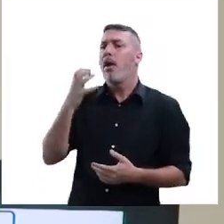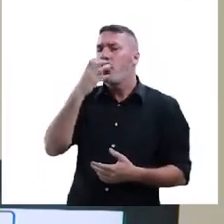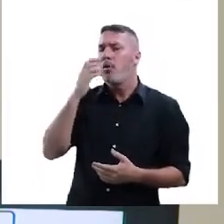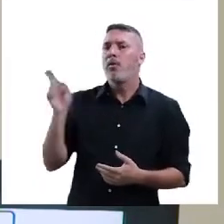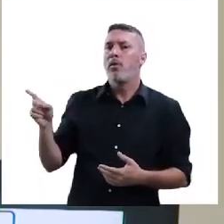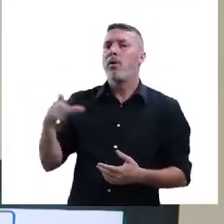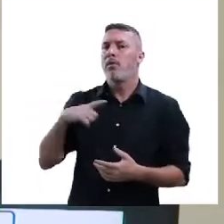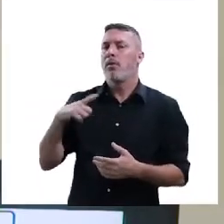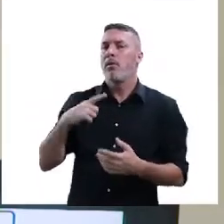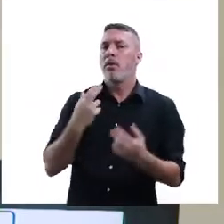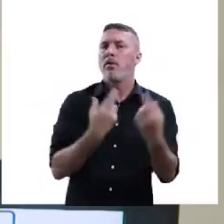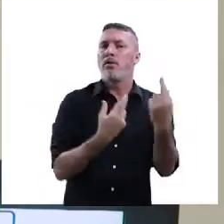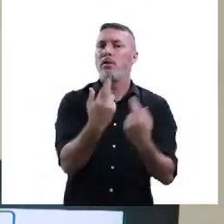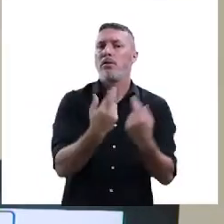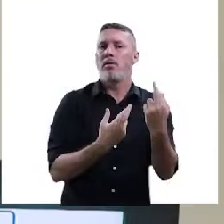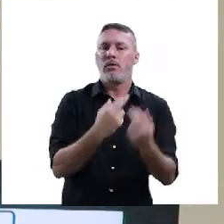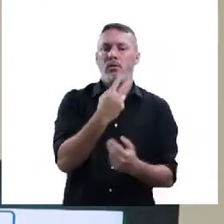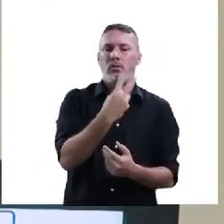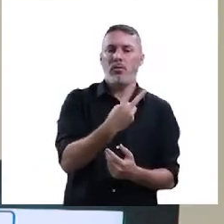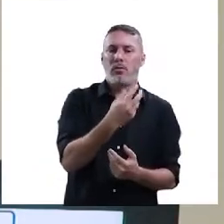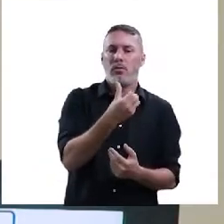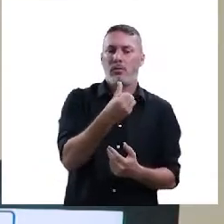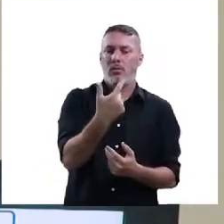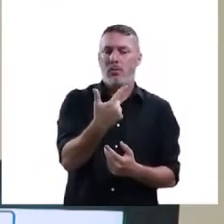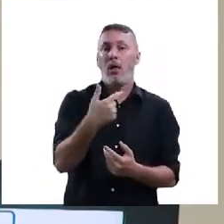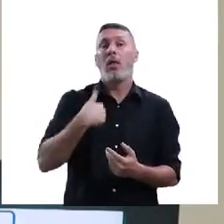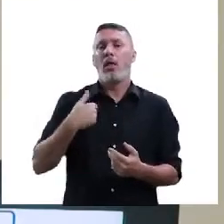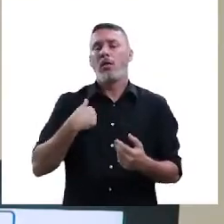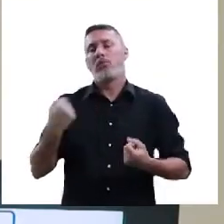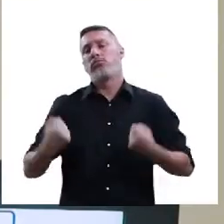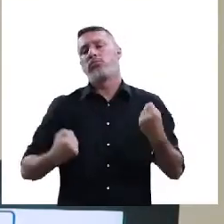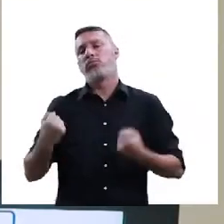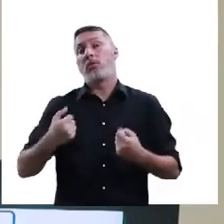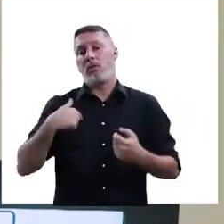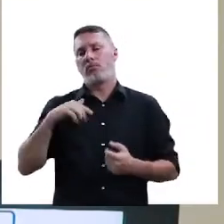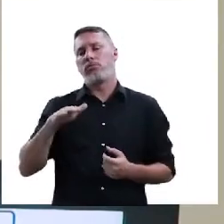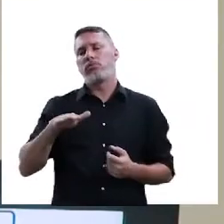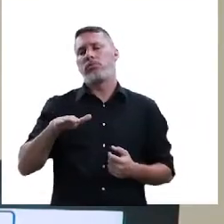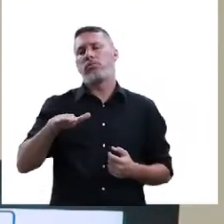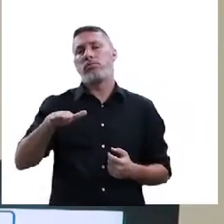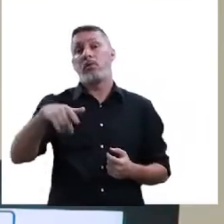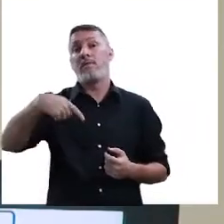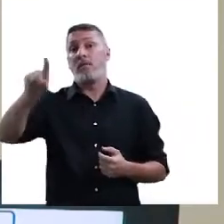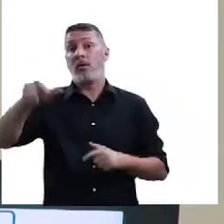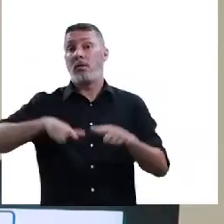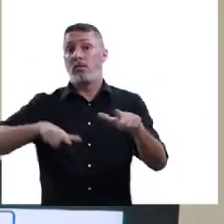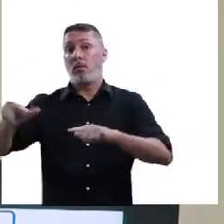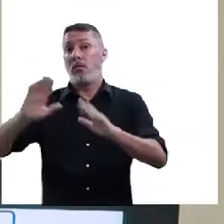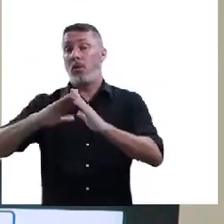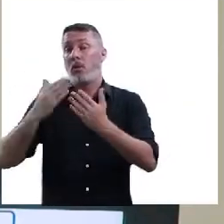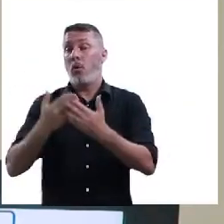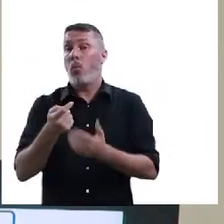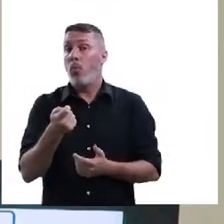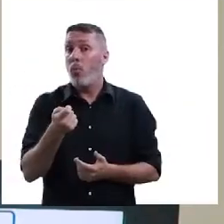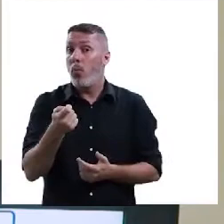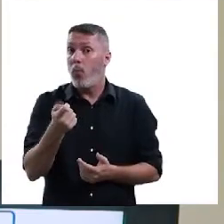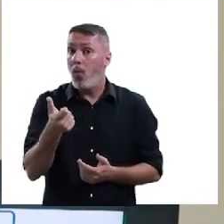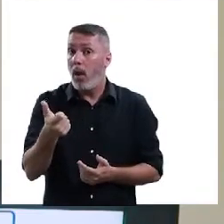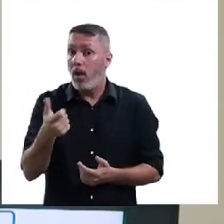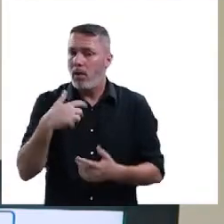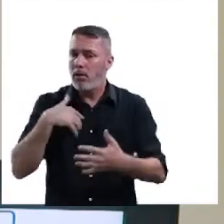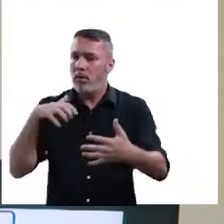Essa cachorrinha, ela foi encontrada às margens da BR-262, estava passando com o meu carro indo para uma escola